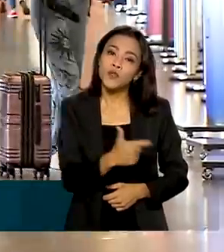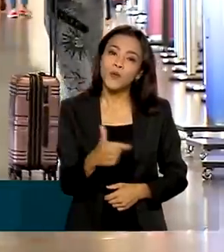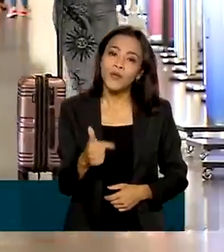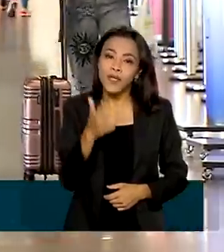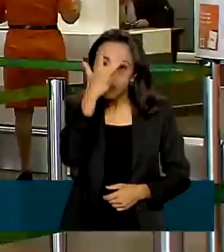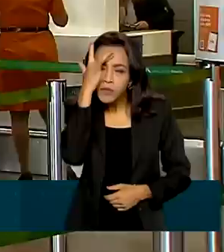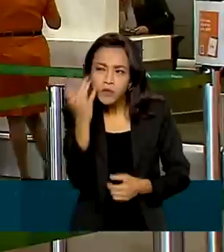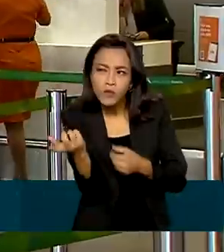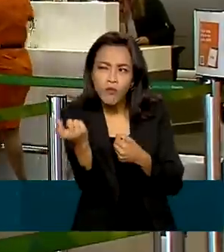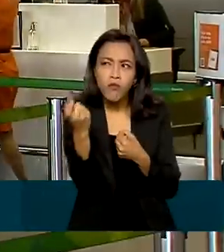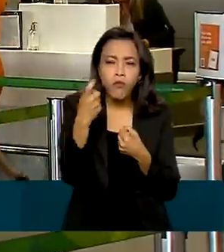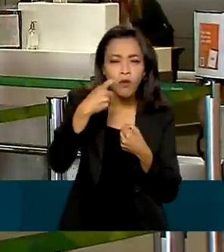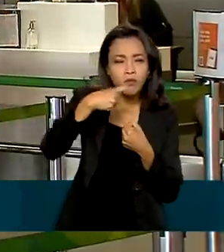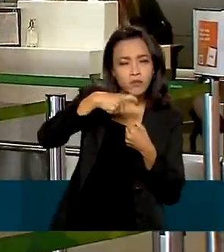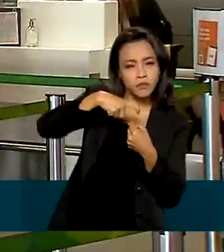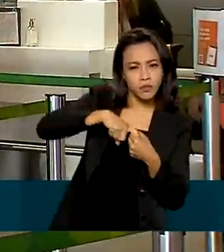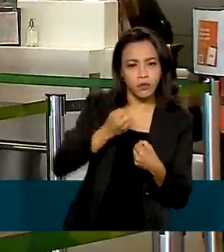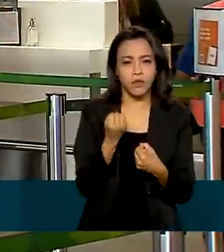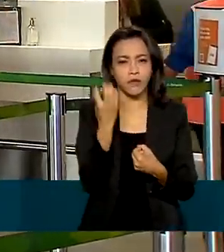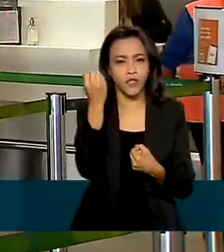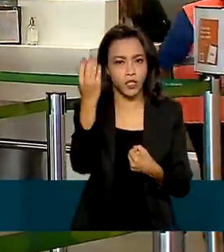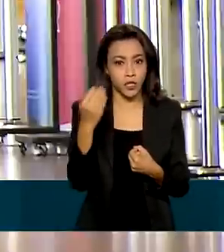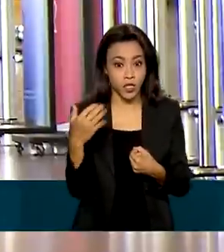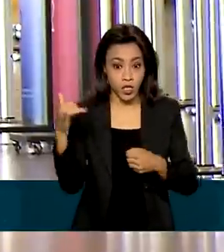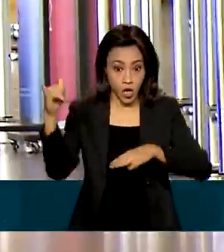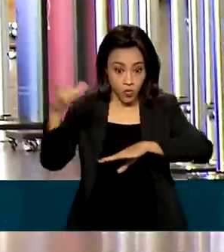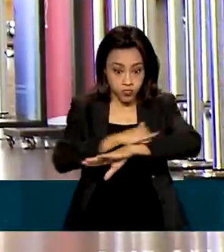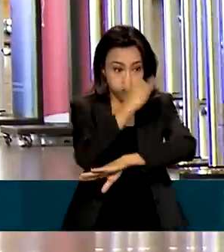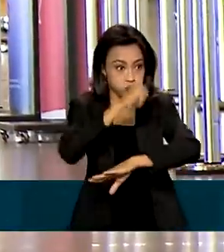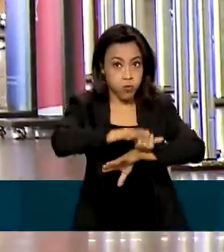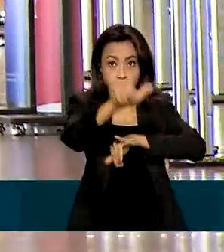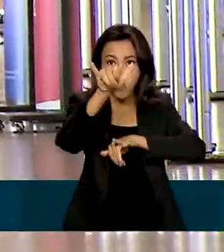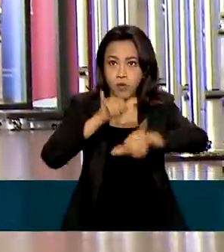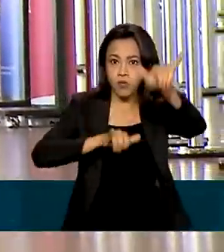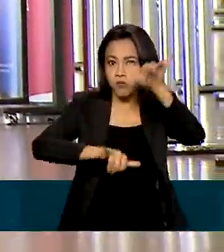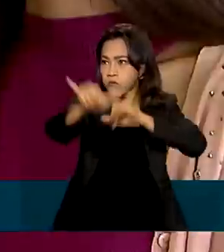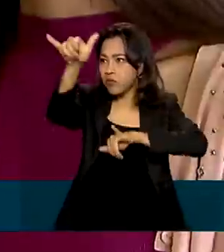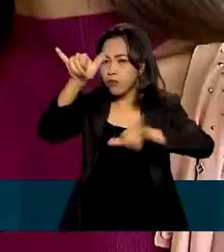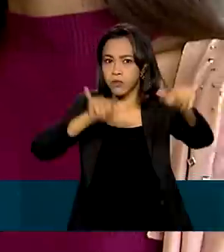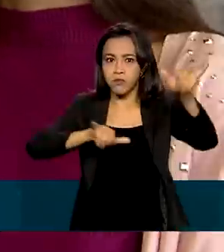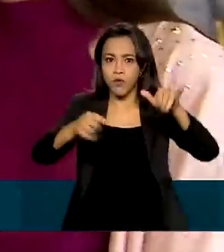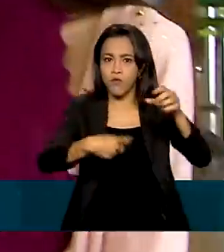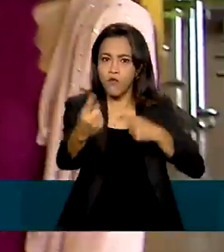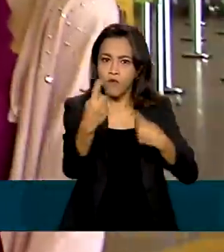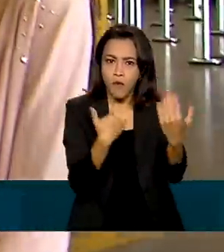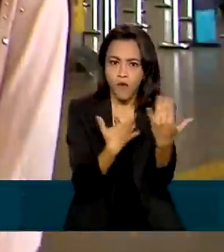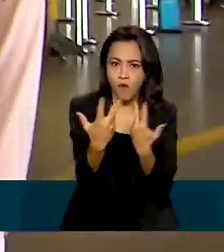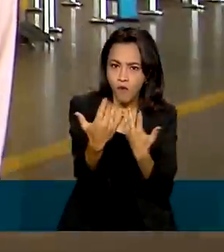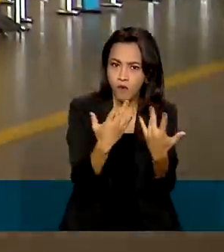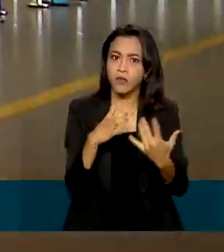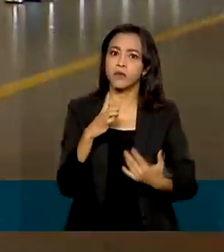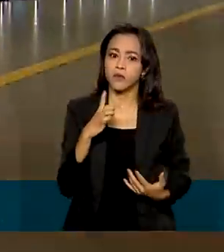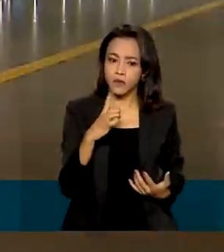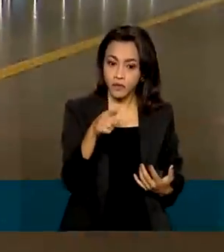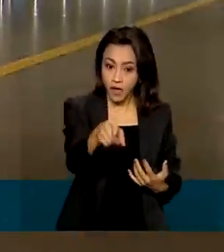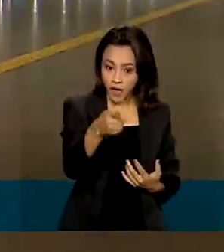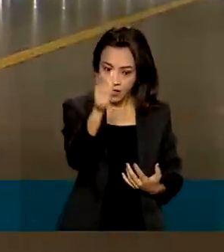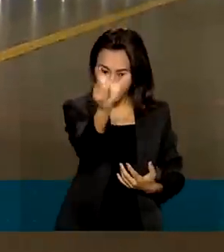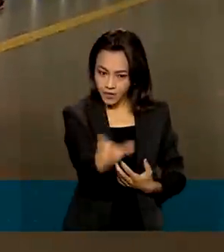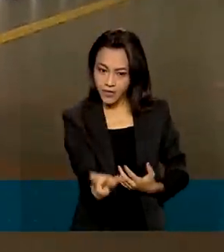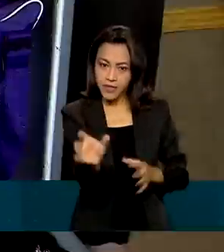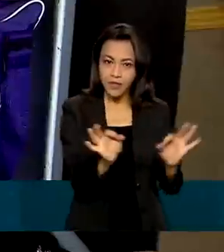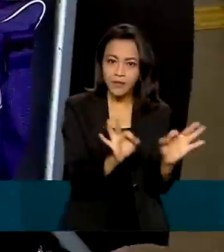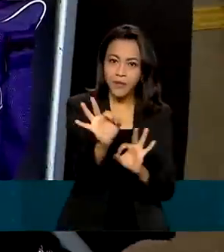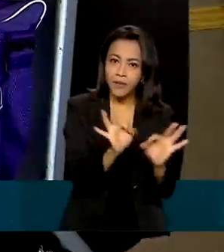retomada. Os aeroportos com grande movimento de gente indo e vindo. Tayane e a avó já se preparam para